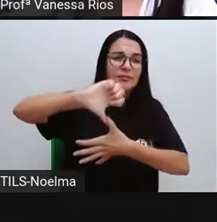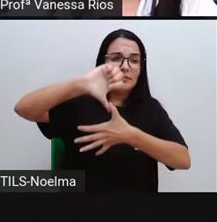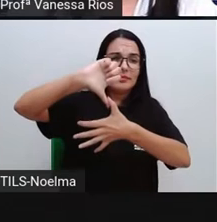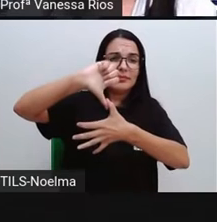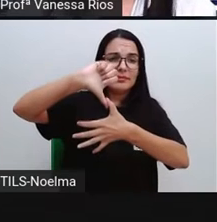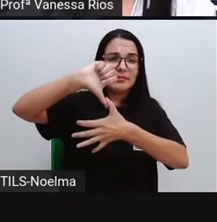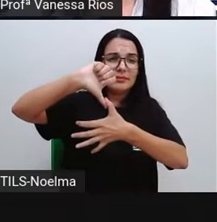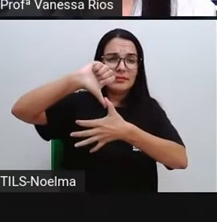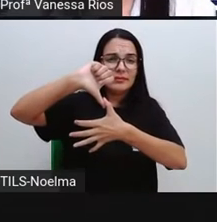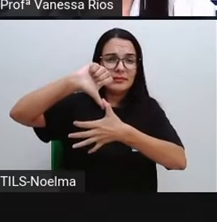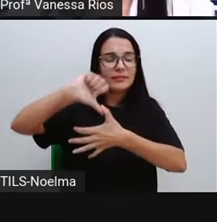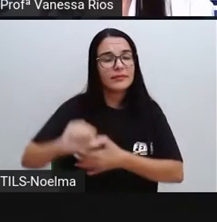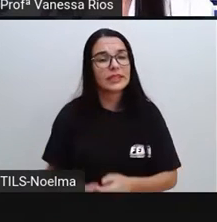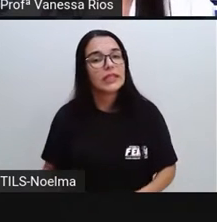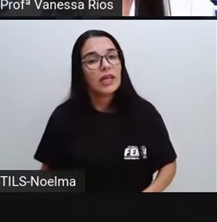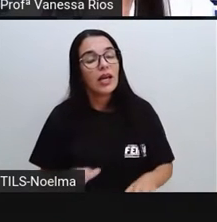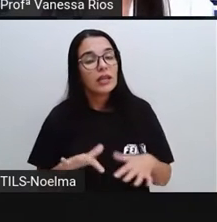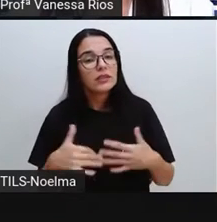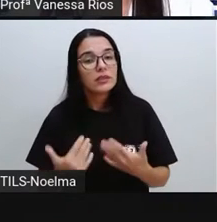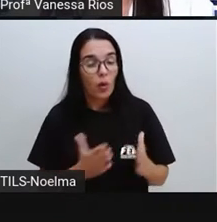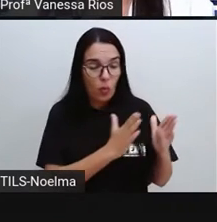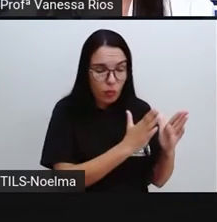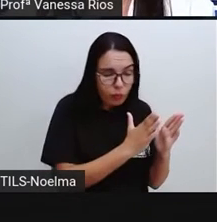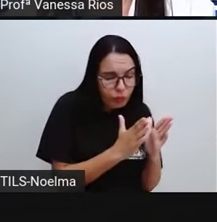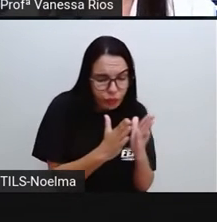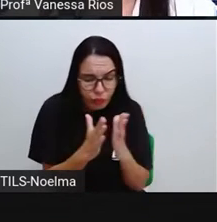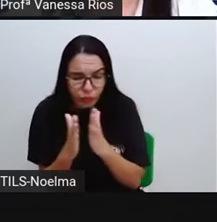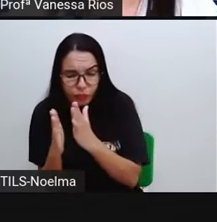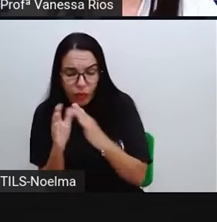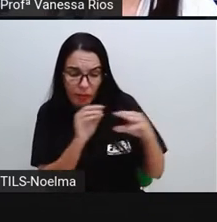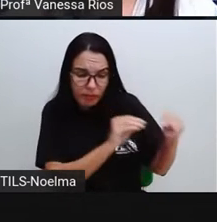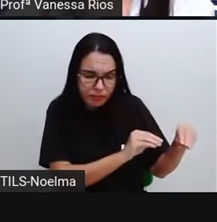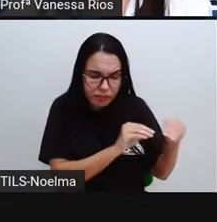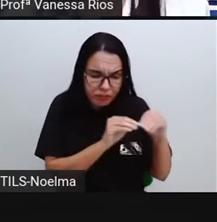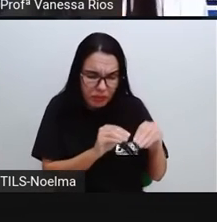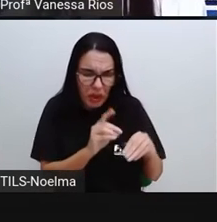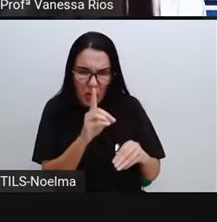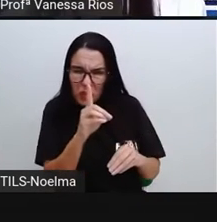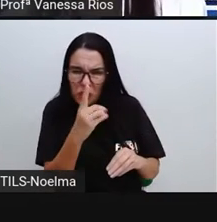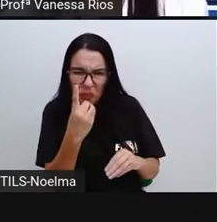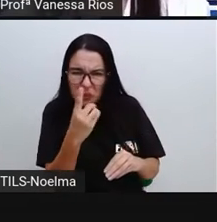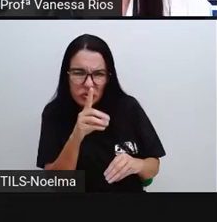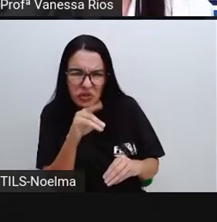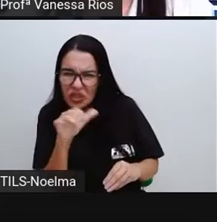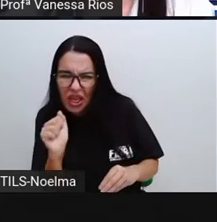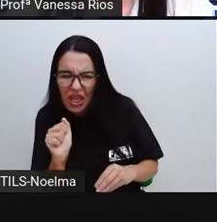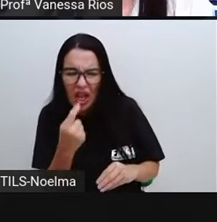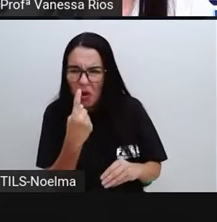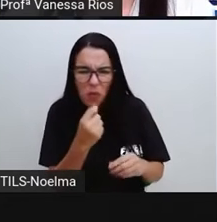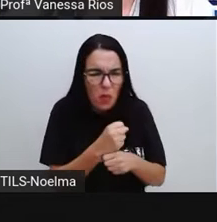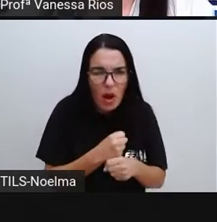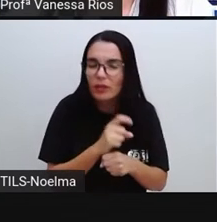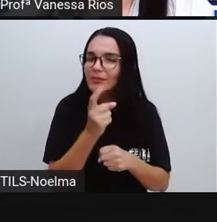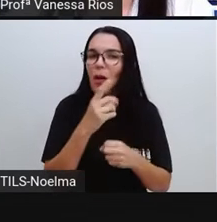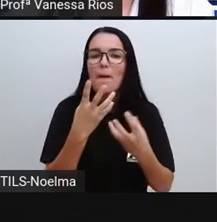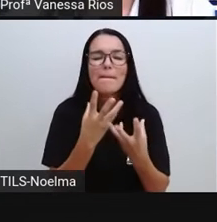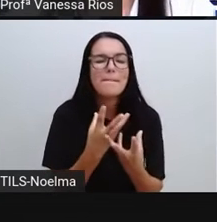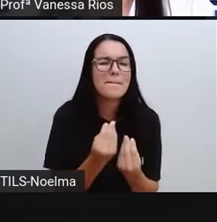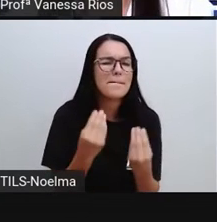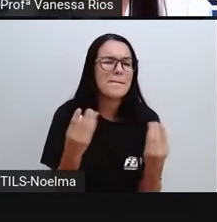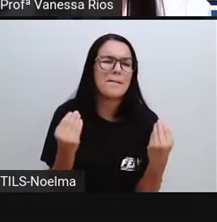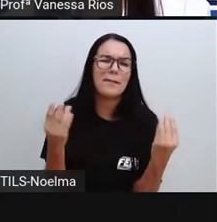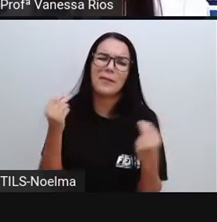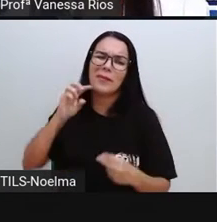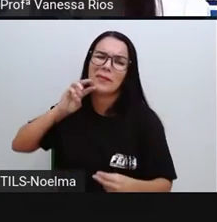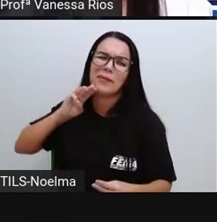Então, o período de nomadismo não foi algo de um dia, de um ano, né? Foram milhares de anos nesse